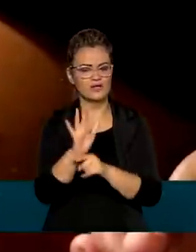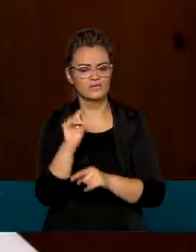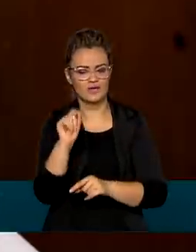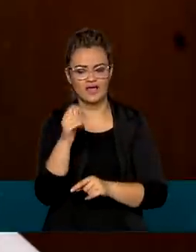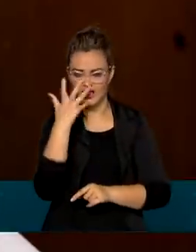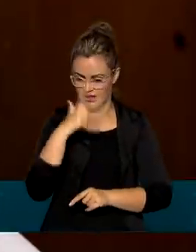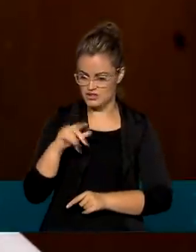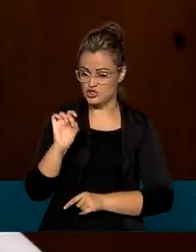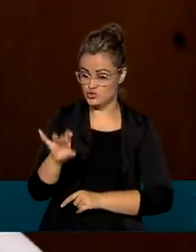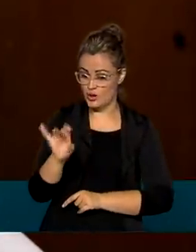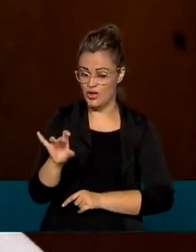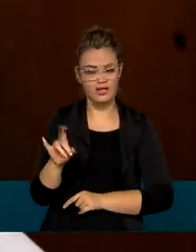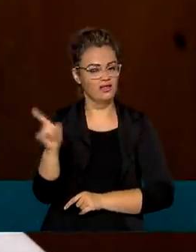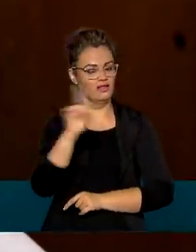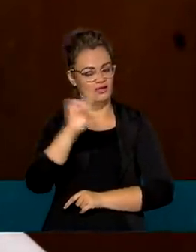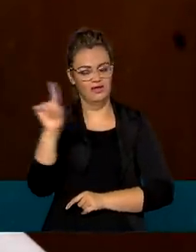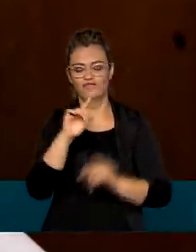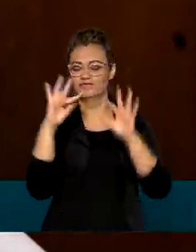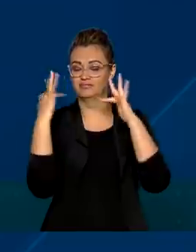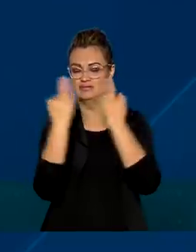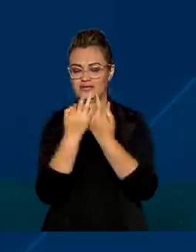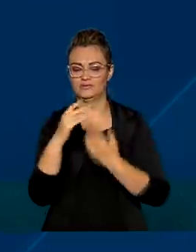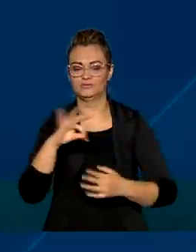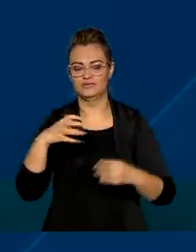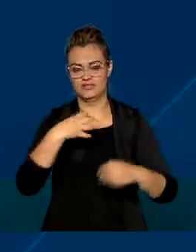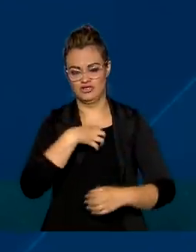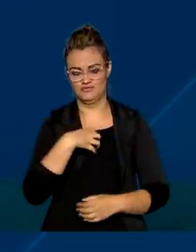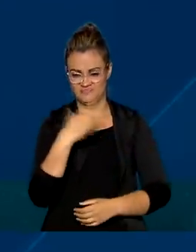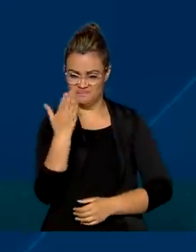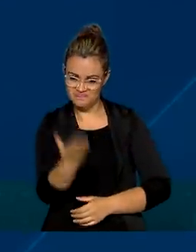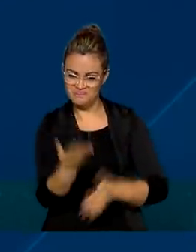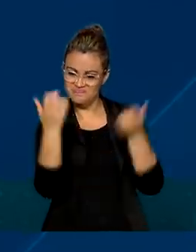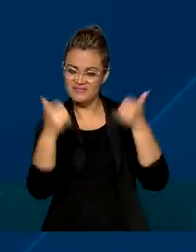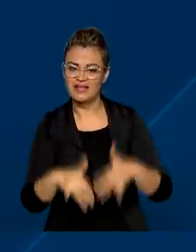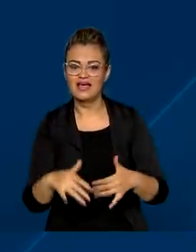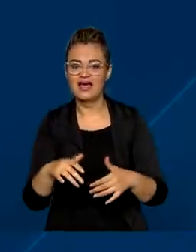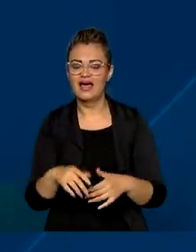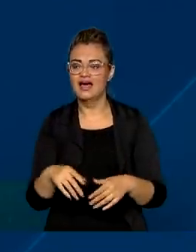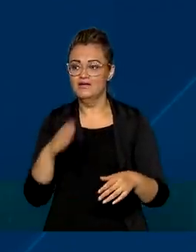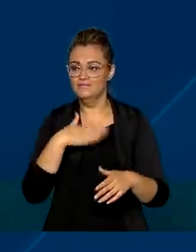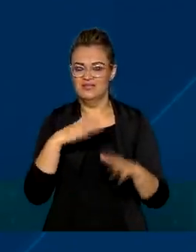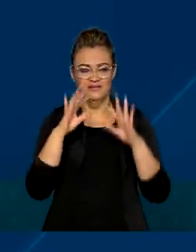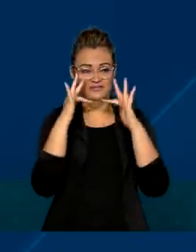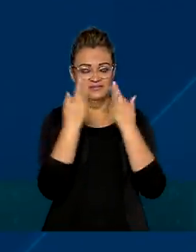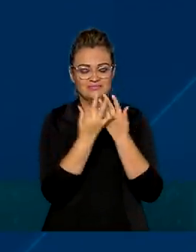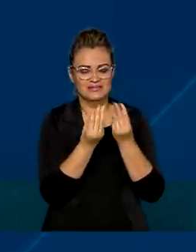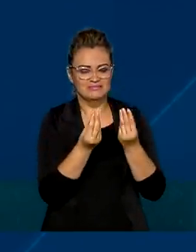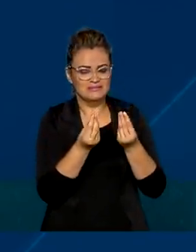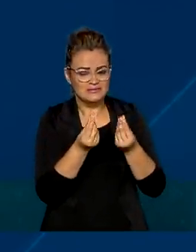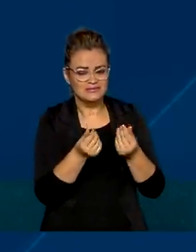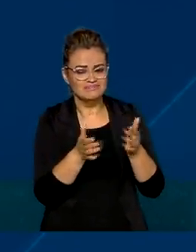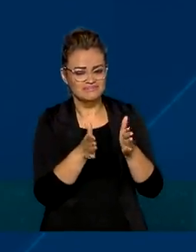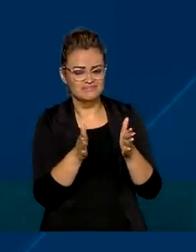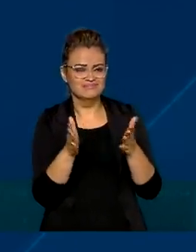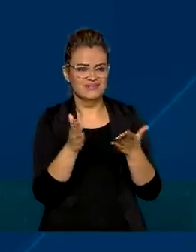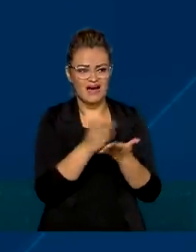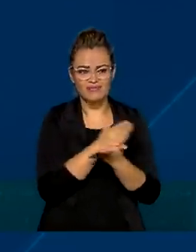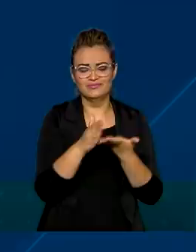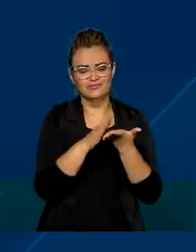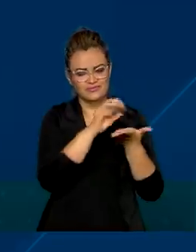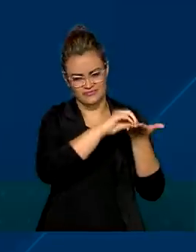só as crianças, mas toda a família. As nossas famílias têm muita vulnerabilidade em questão